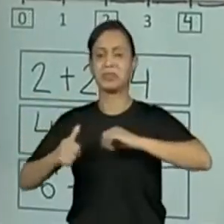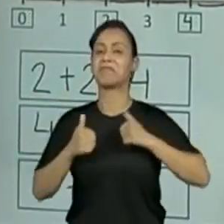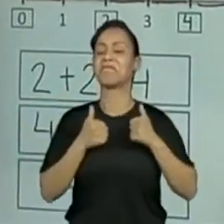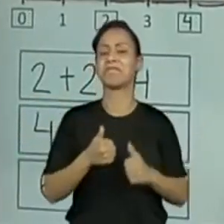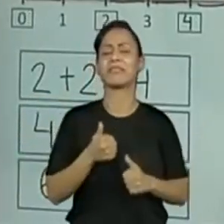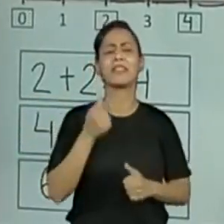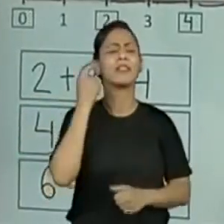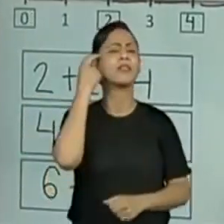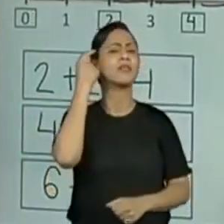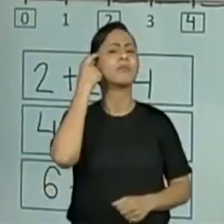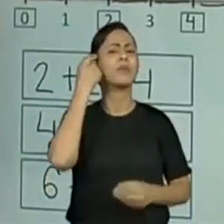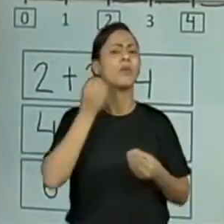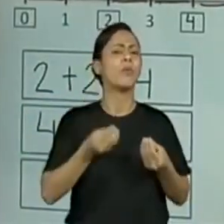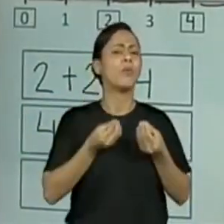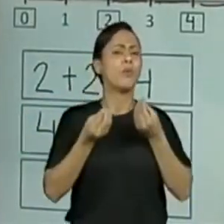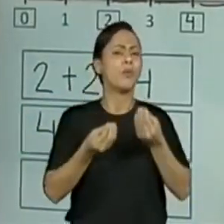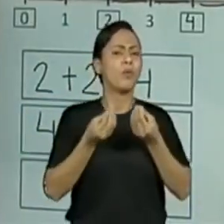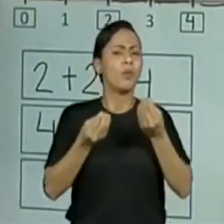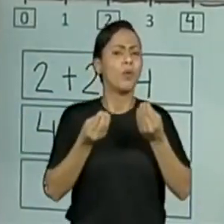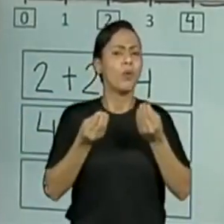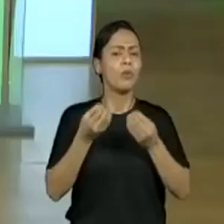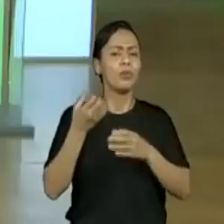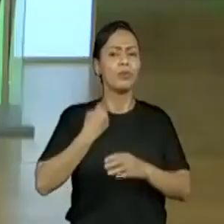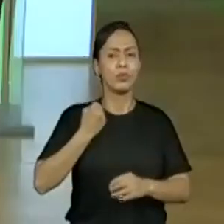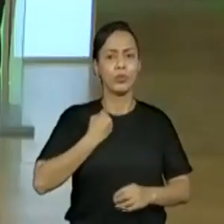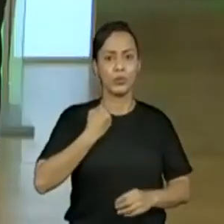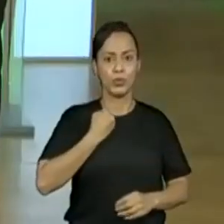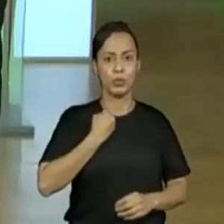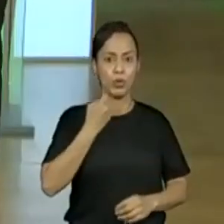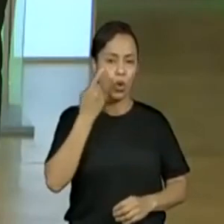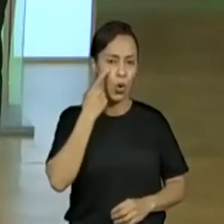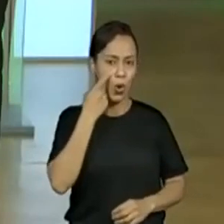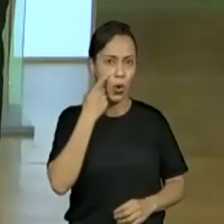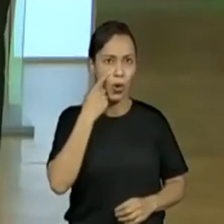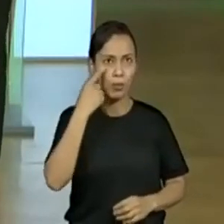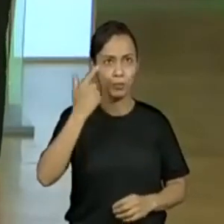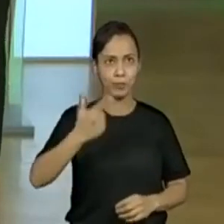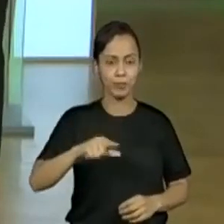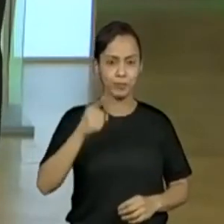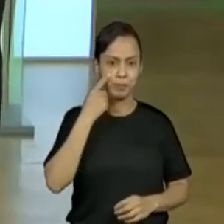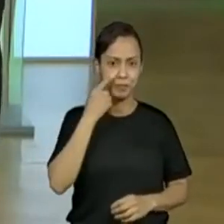pouco nessa sequência e vai fazer uma sistematização disso. Observem. Na tela seguinte,